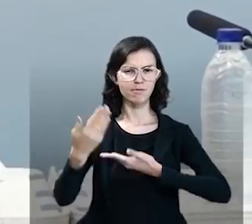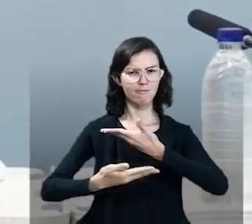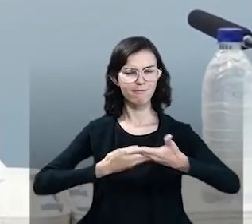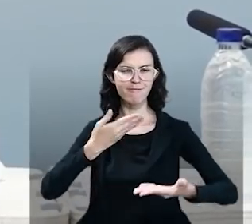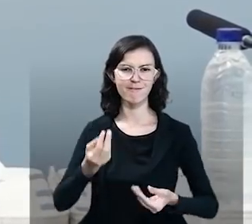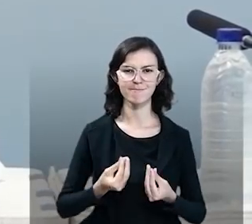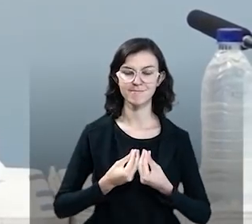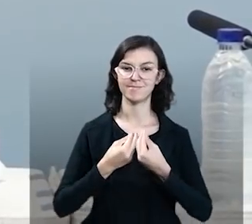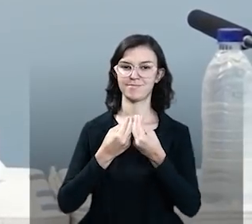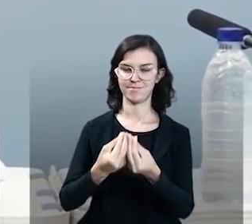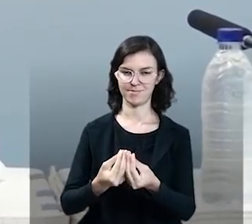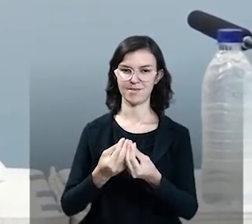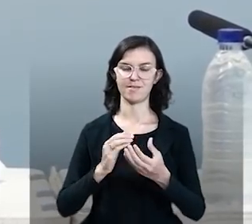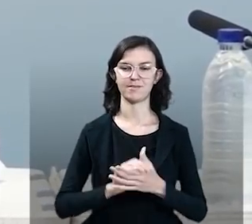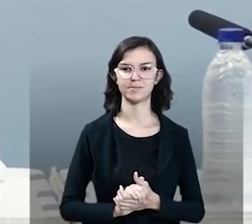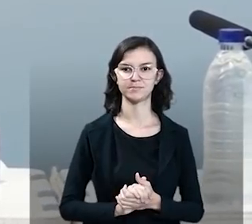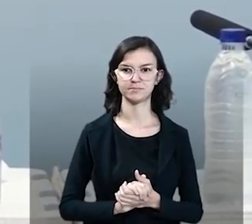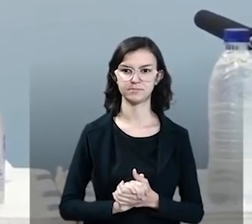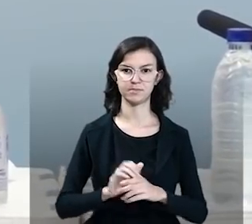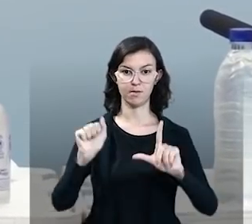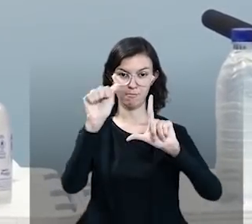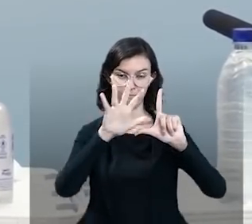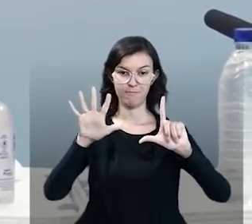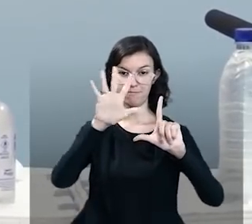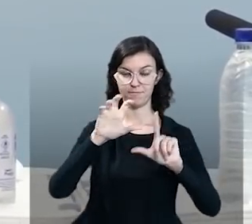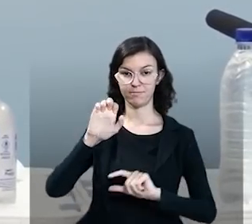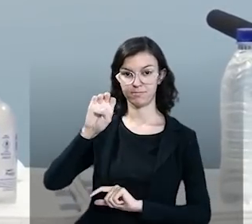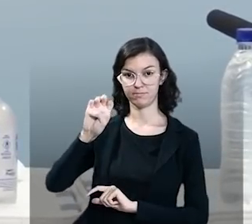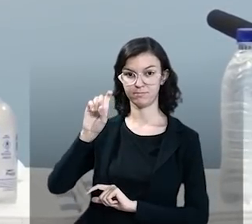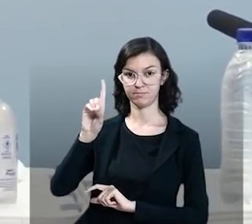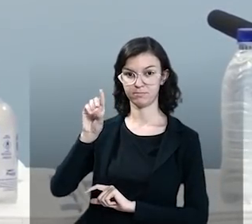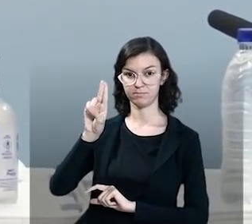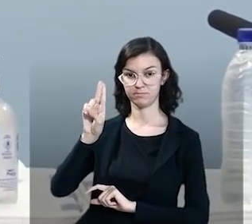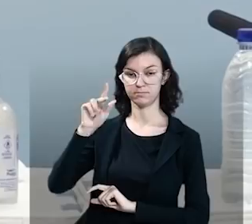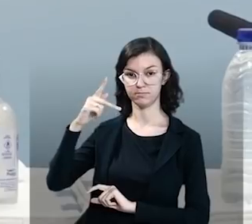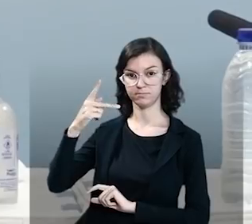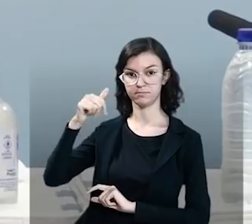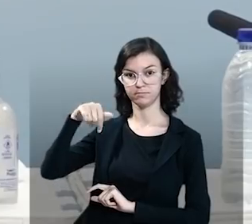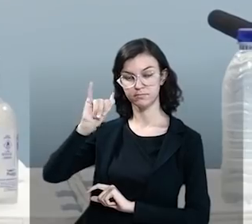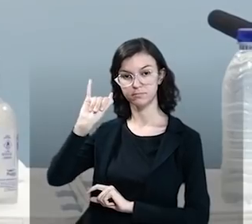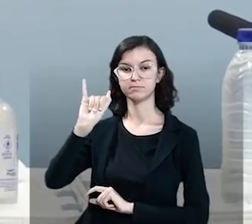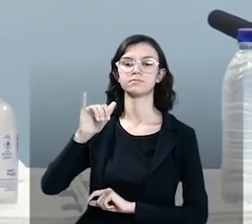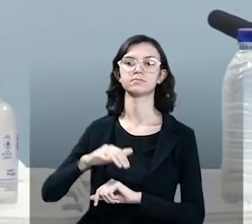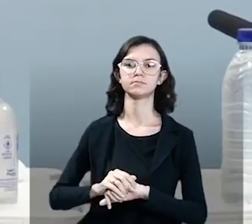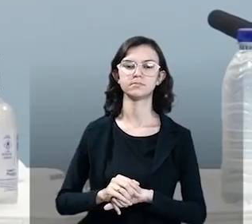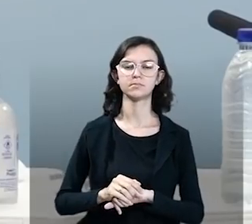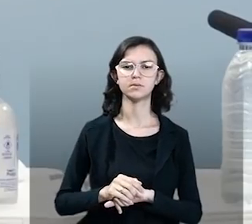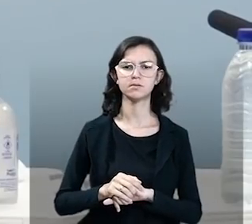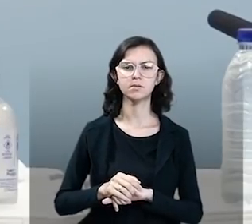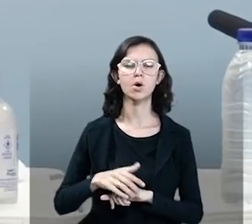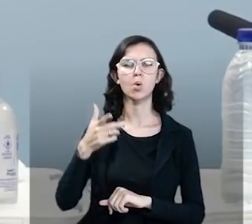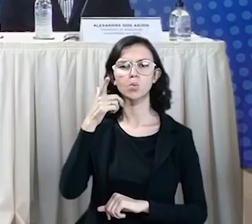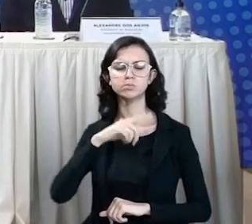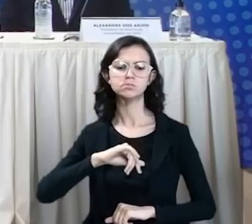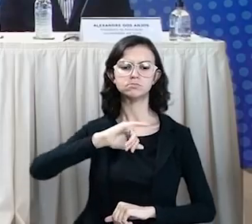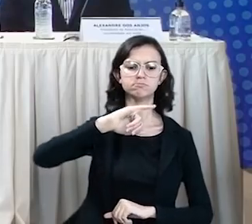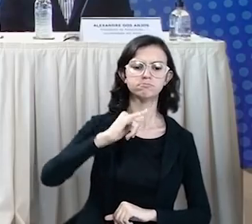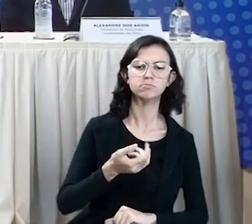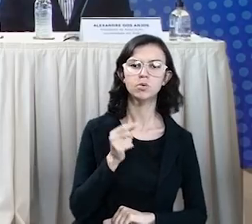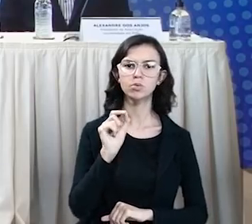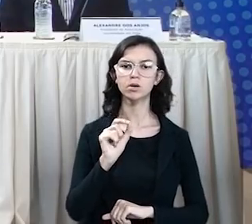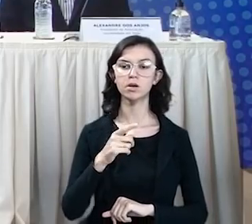entrega. A plataforma Eduplay, ela possibilita ao Ministério da Educação